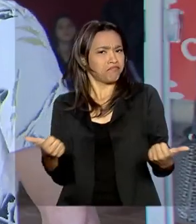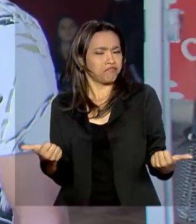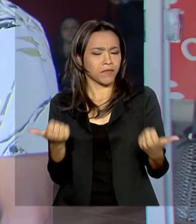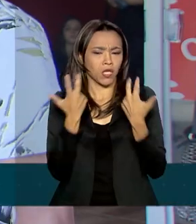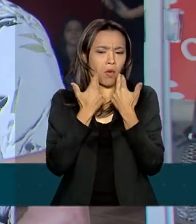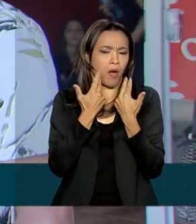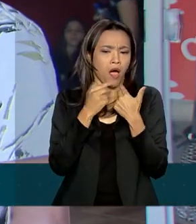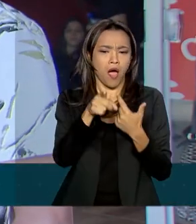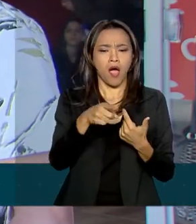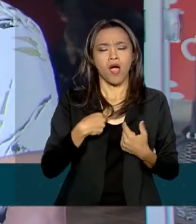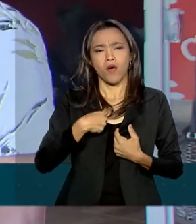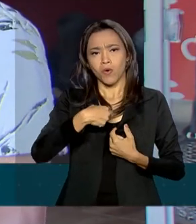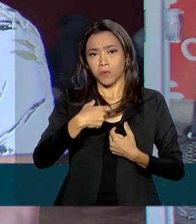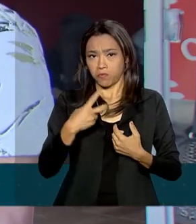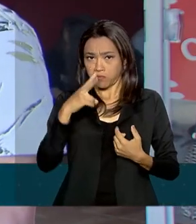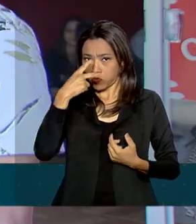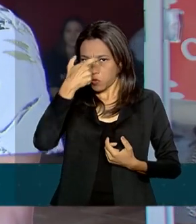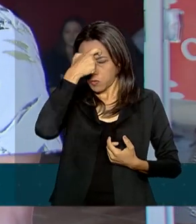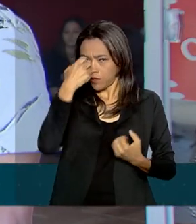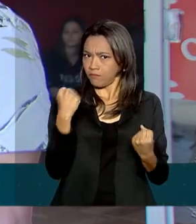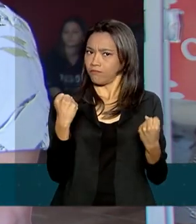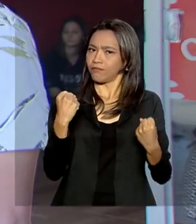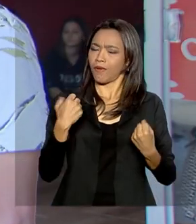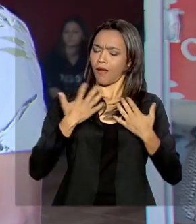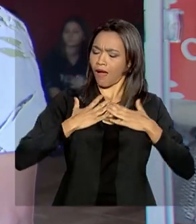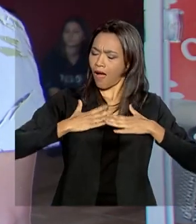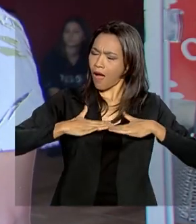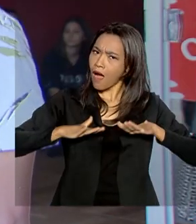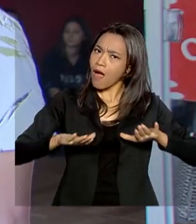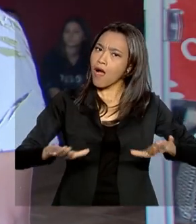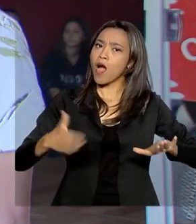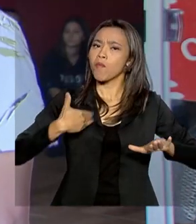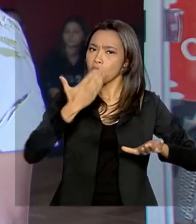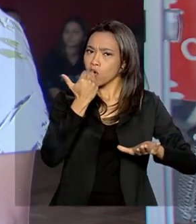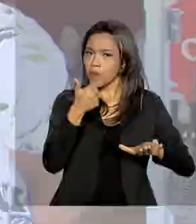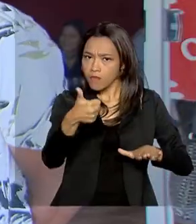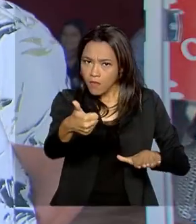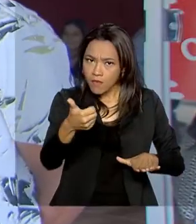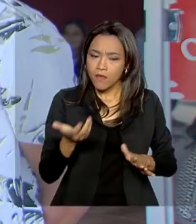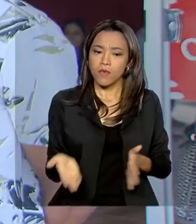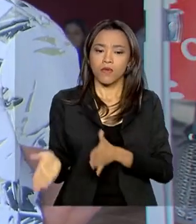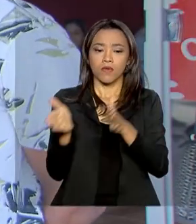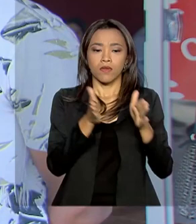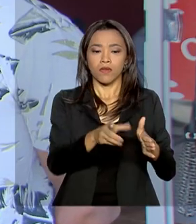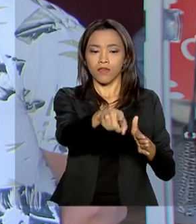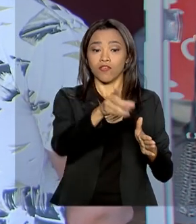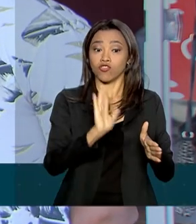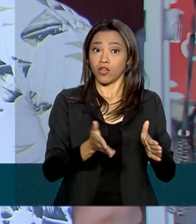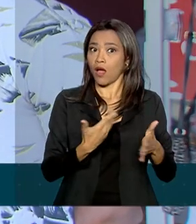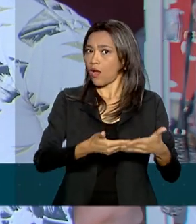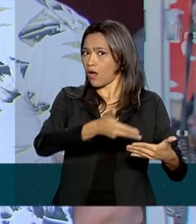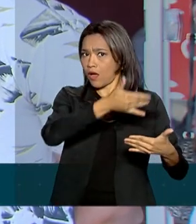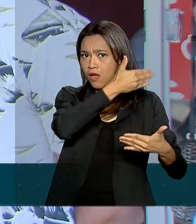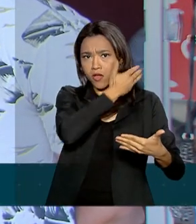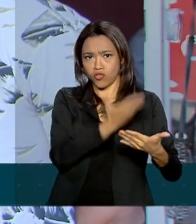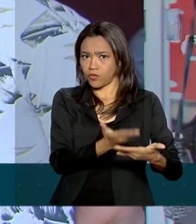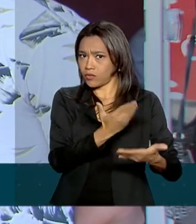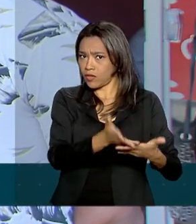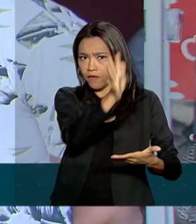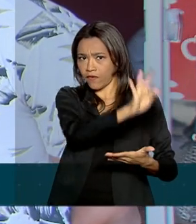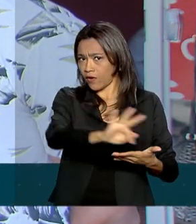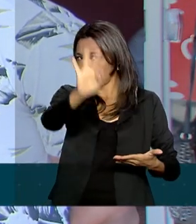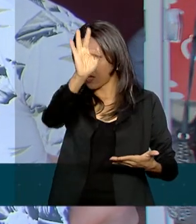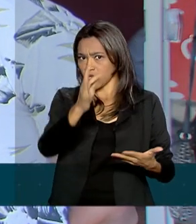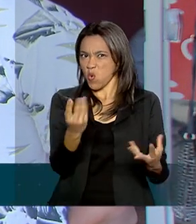tranquilo, com a cabeça firme, calmo, me alimentei bem. Aí eu já estou estudando na faculdade, aí eu não